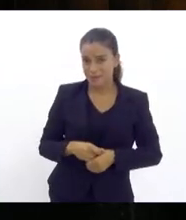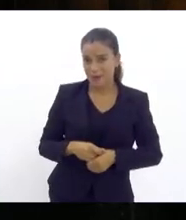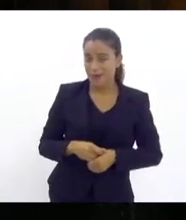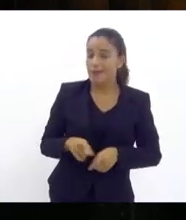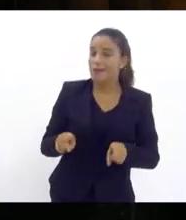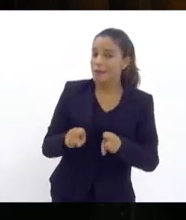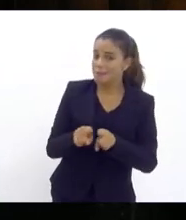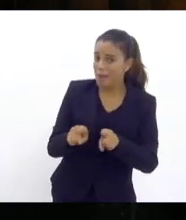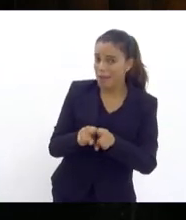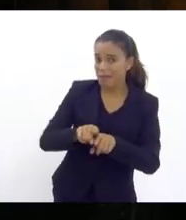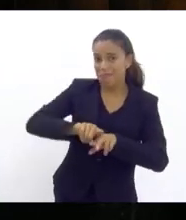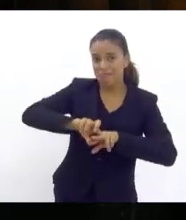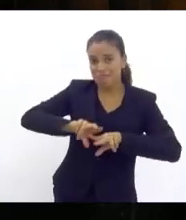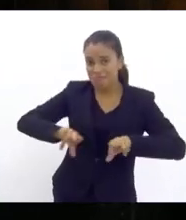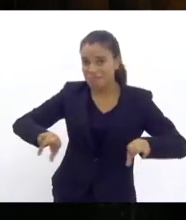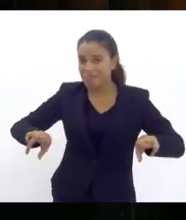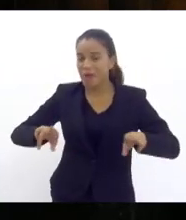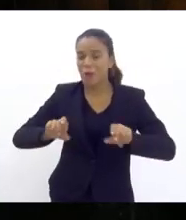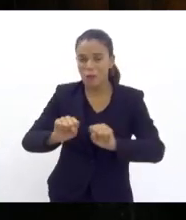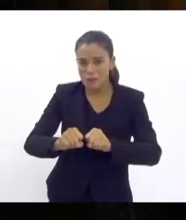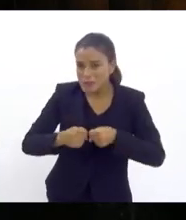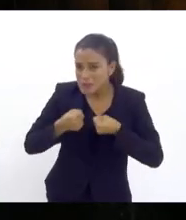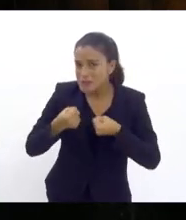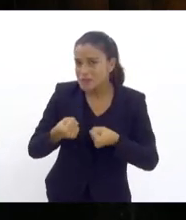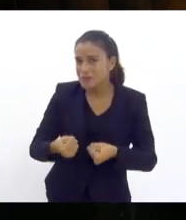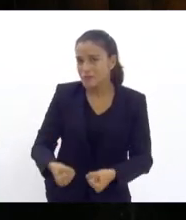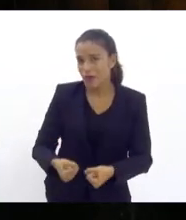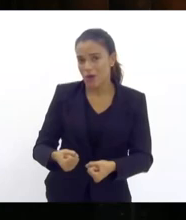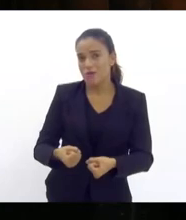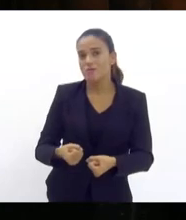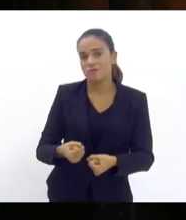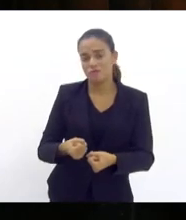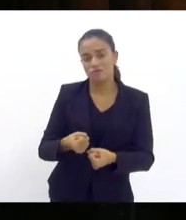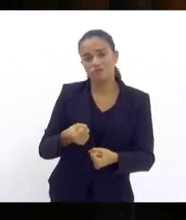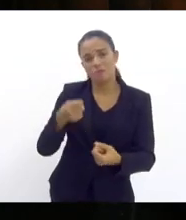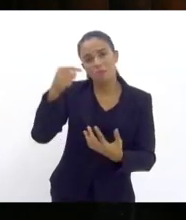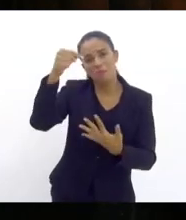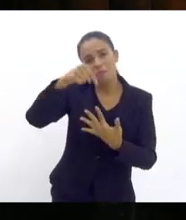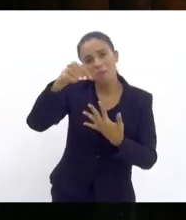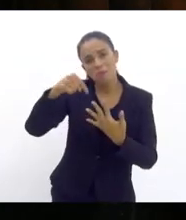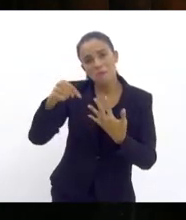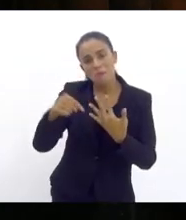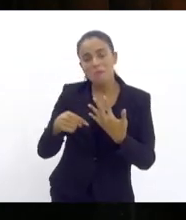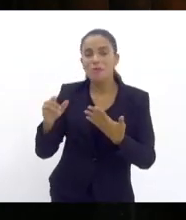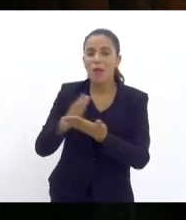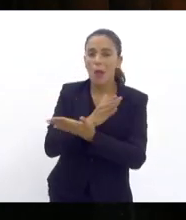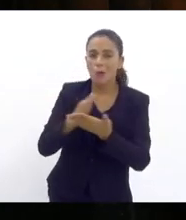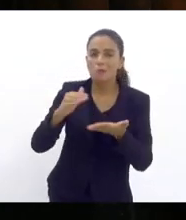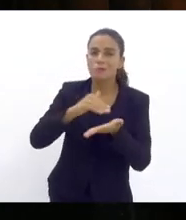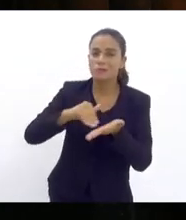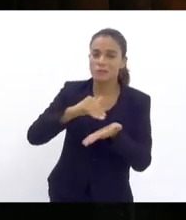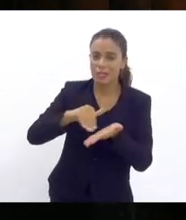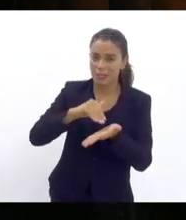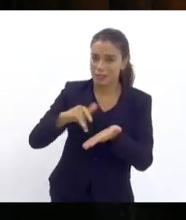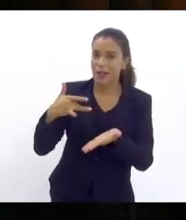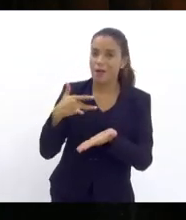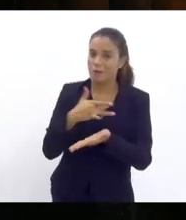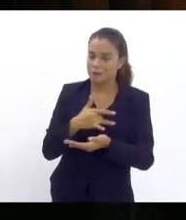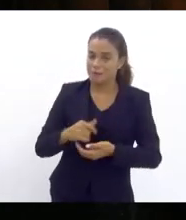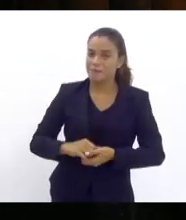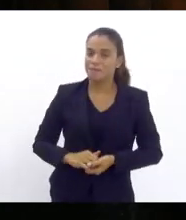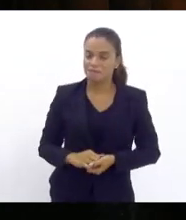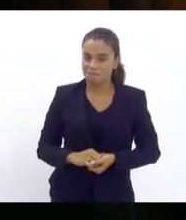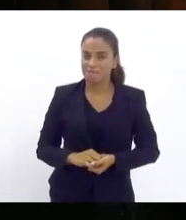e muitas vezes com os esforços acentuados de alguns secretários de saúde